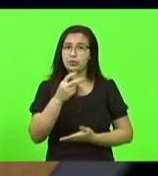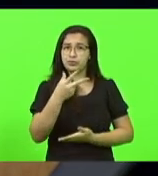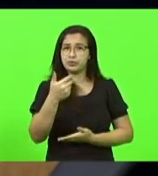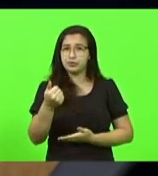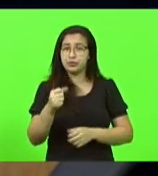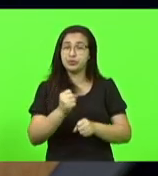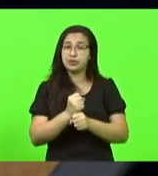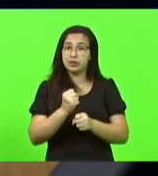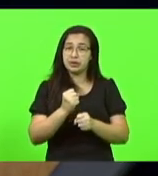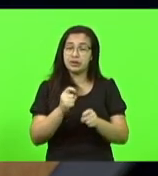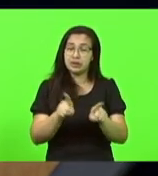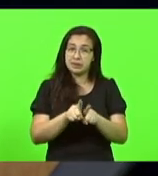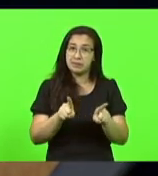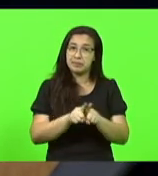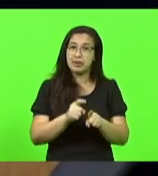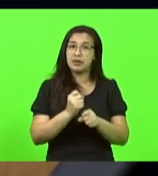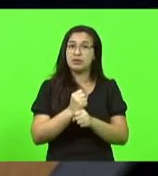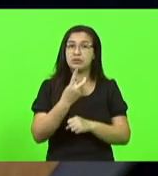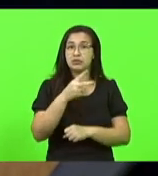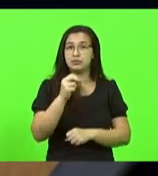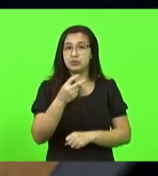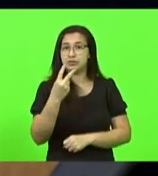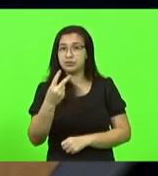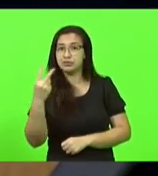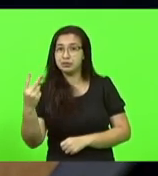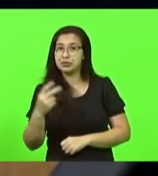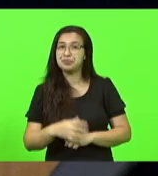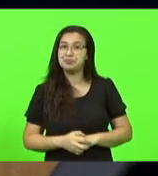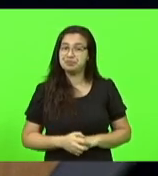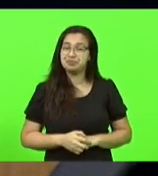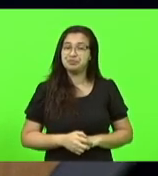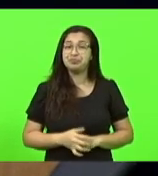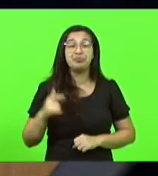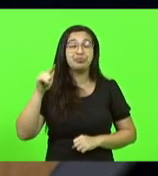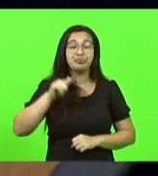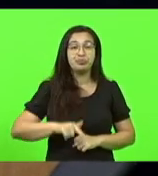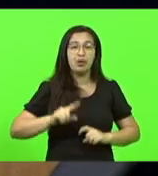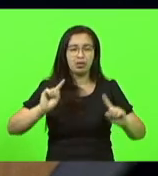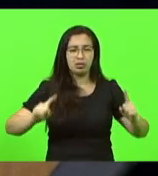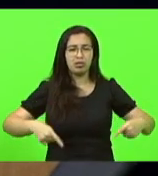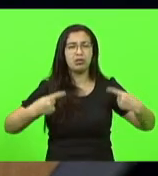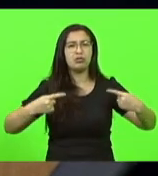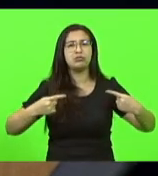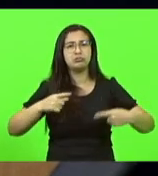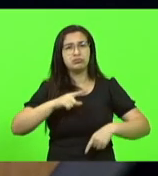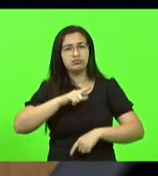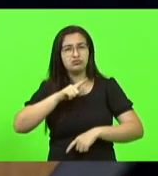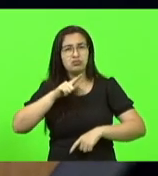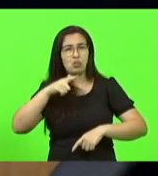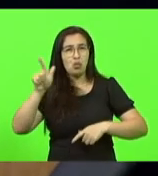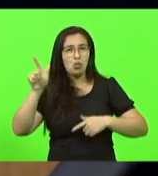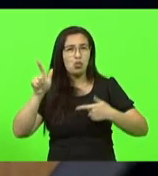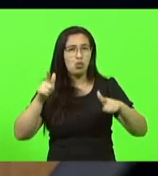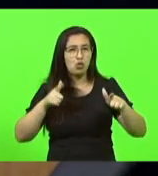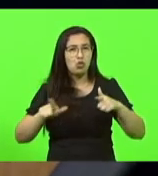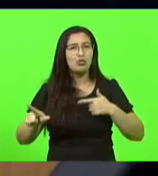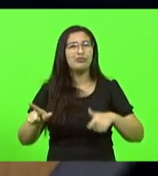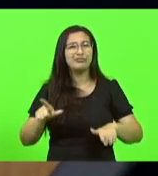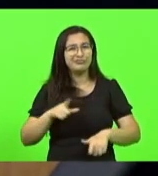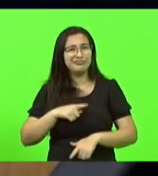ano vindouro. Além desses desafios da saúde, é claro, há outros